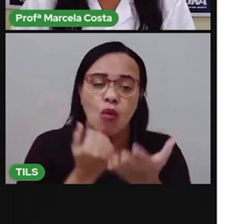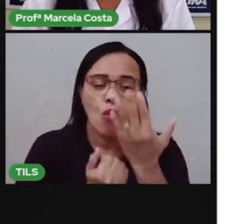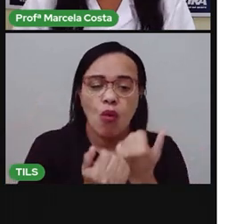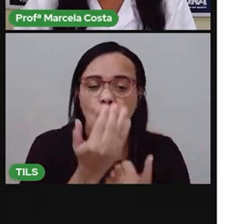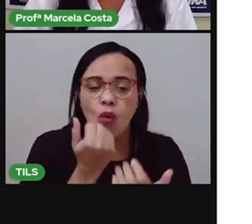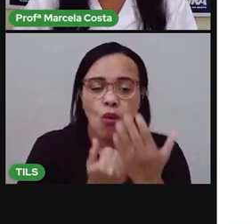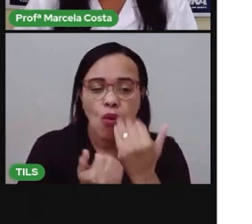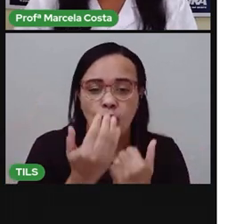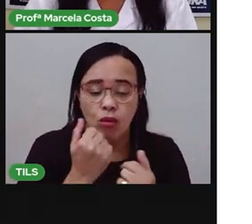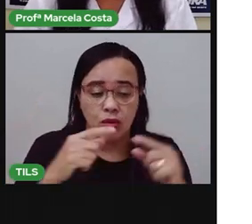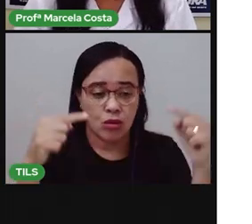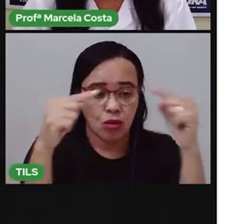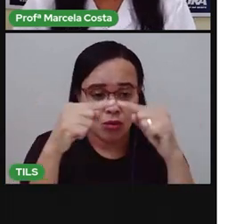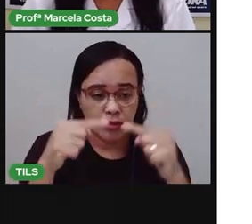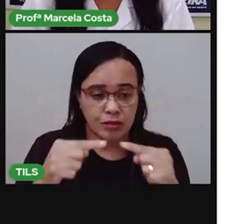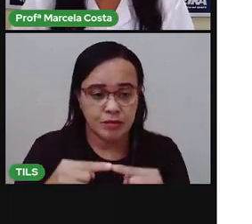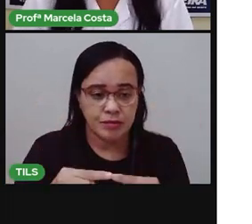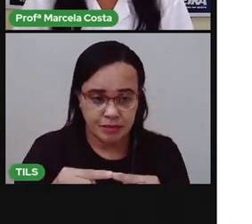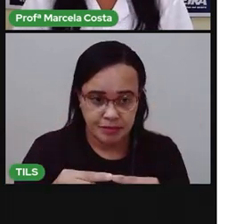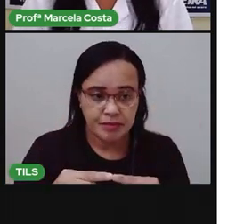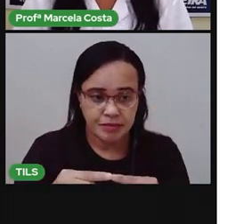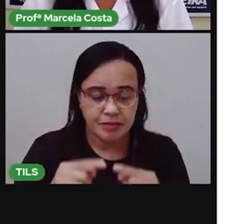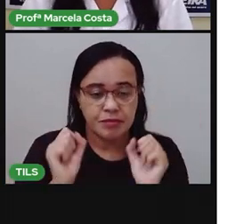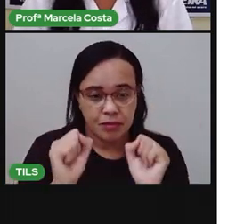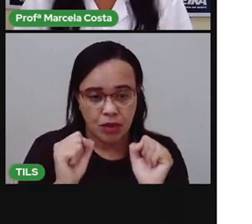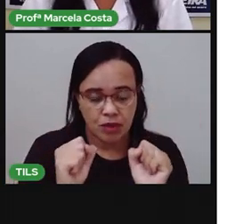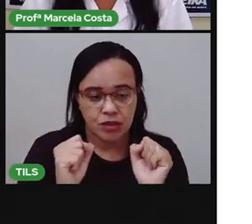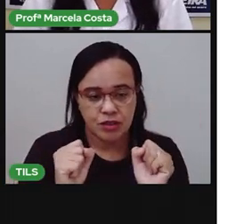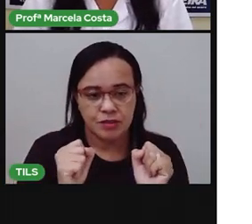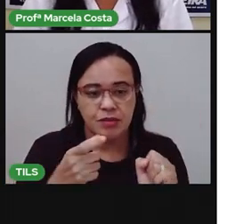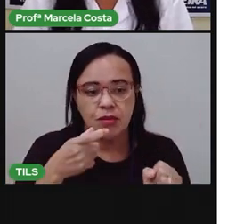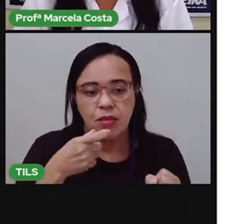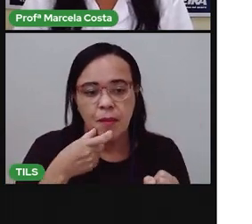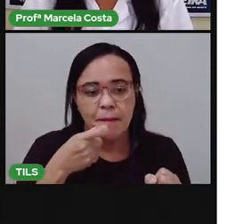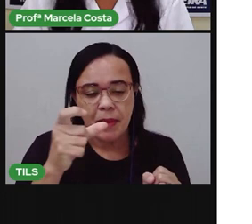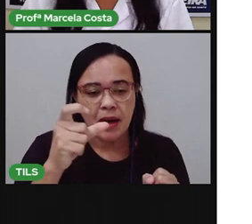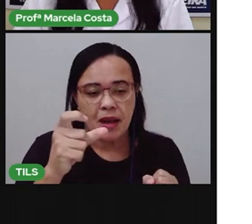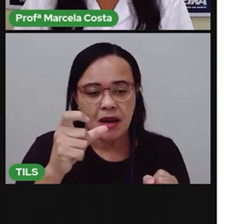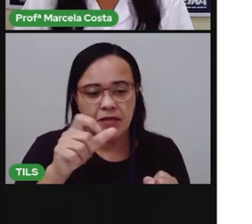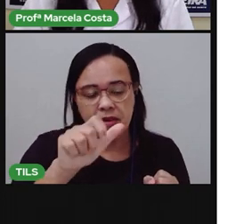Então, ó. Pode escrever aí no seu caderno essa palavra aqui, ó.